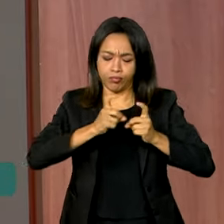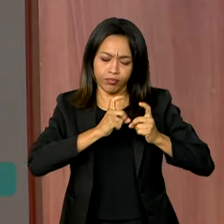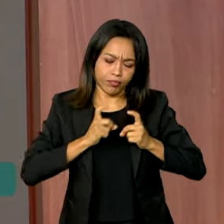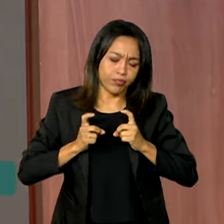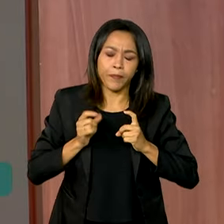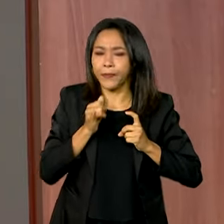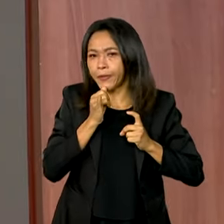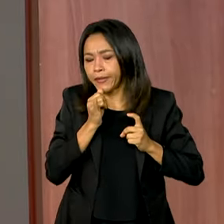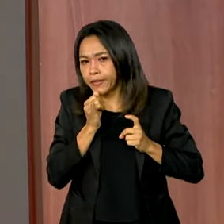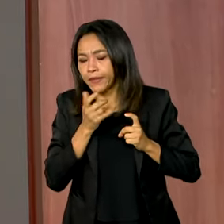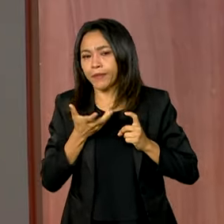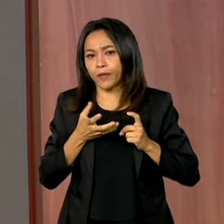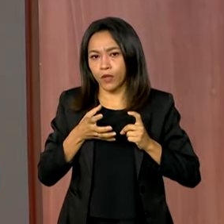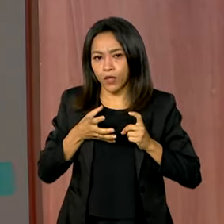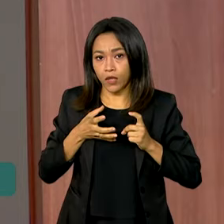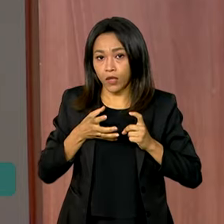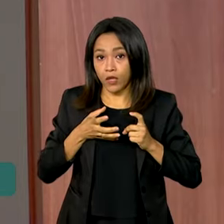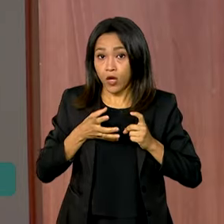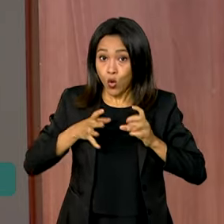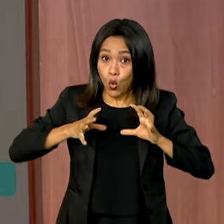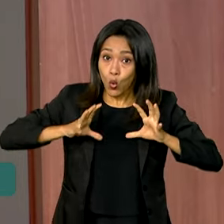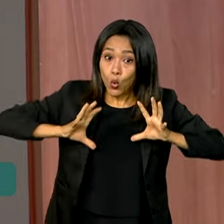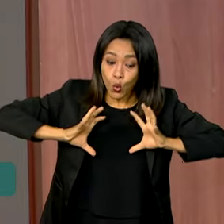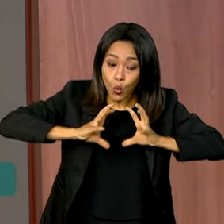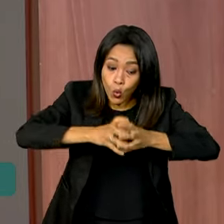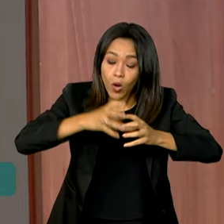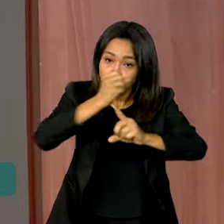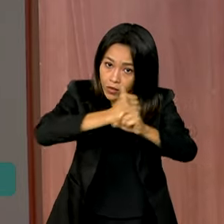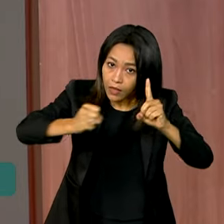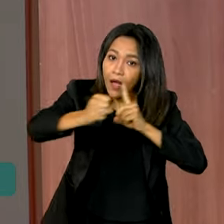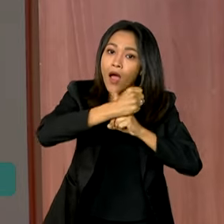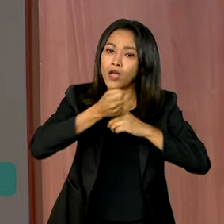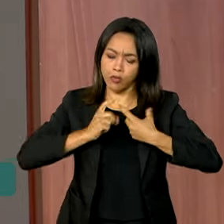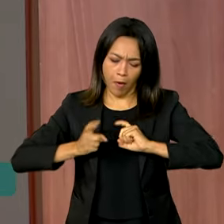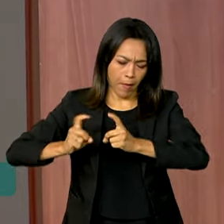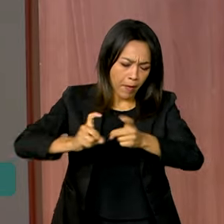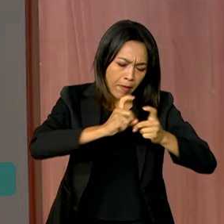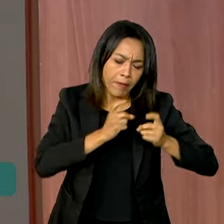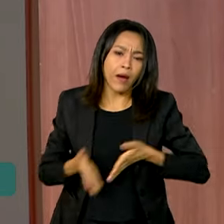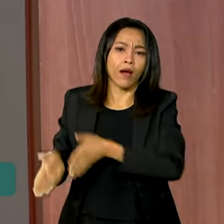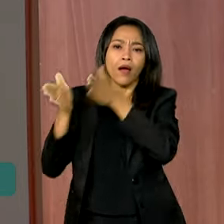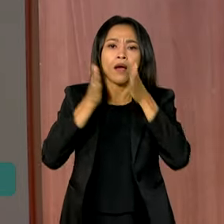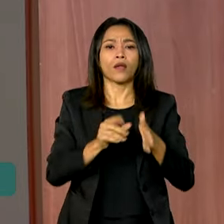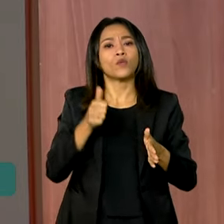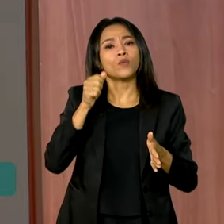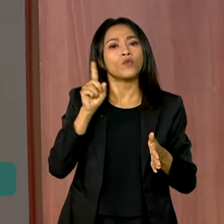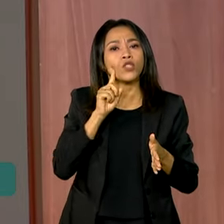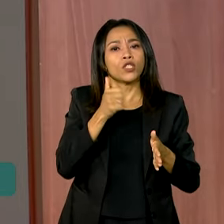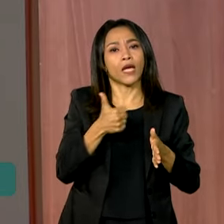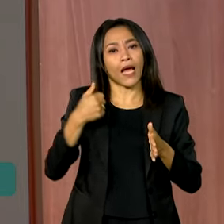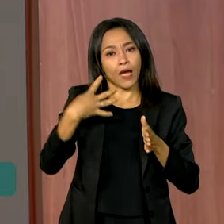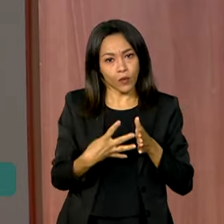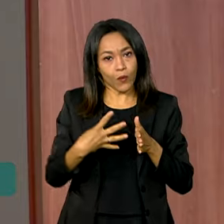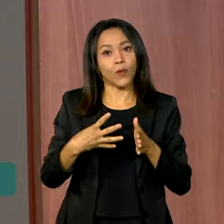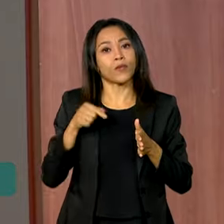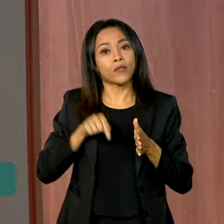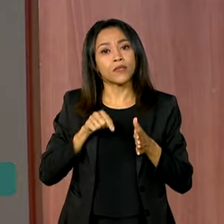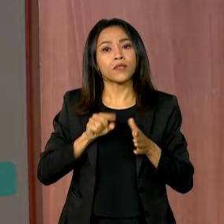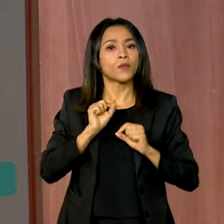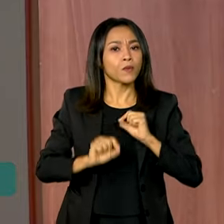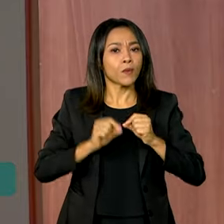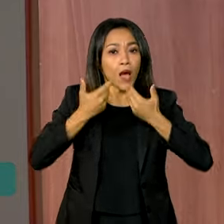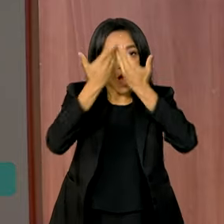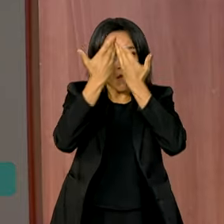dizer, atividades geridas pelo povo. E nós teremos, no dia 14, o início dessas atividades autogestionadas,